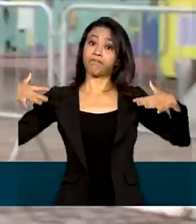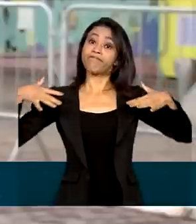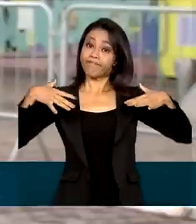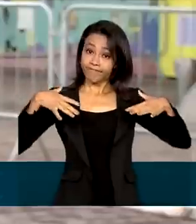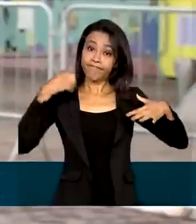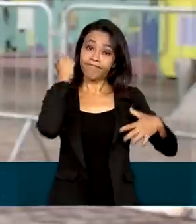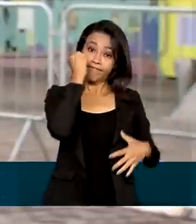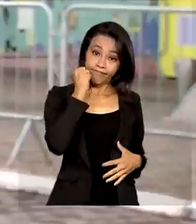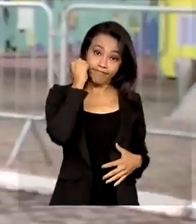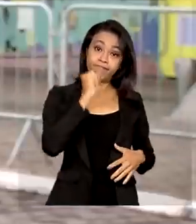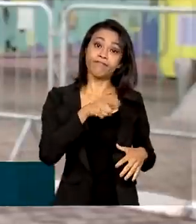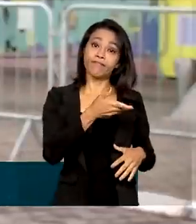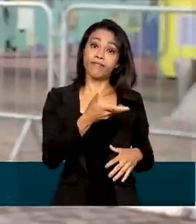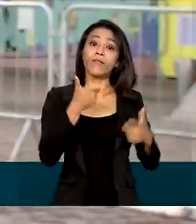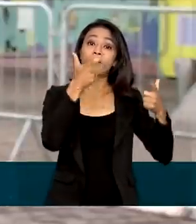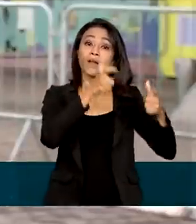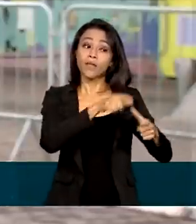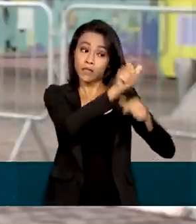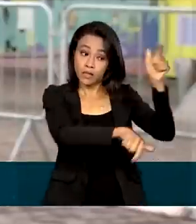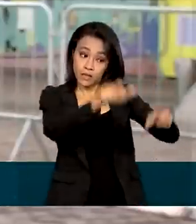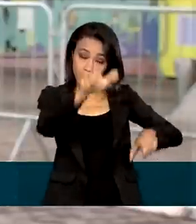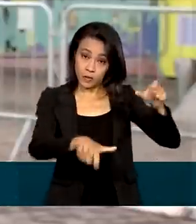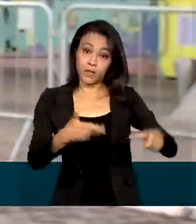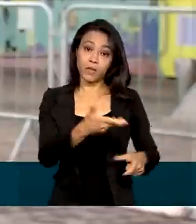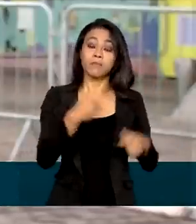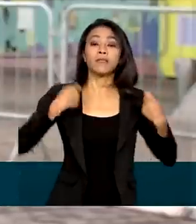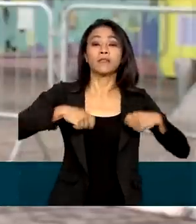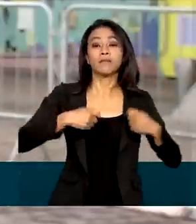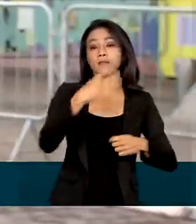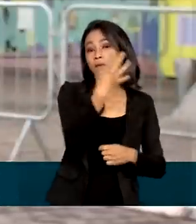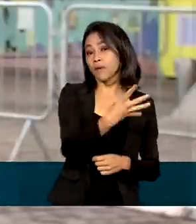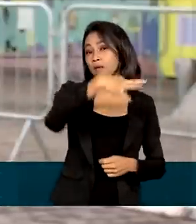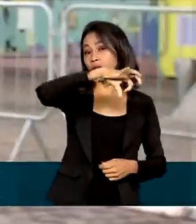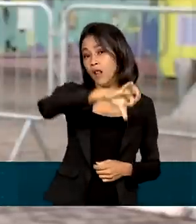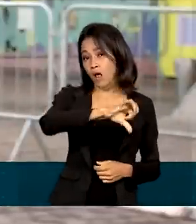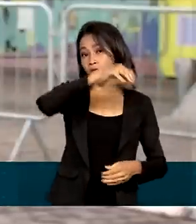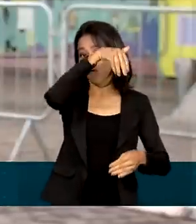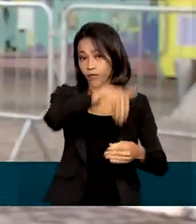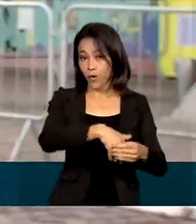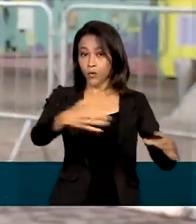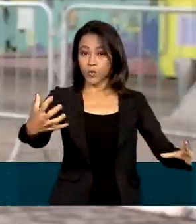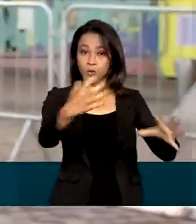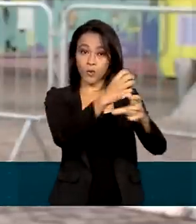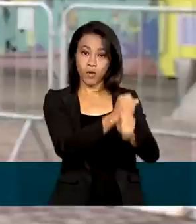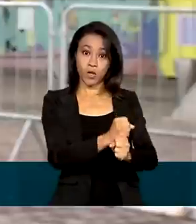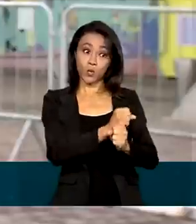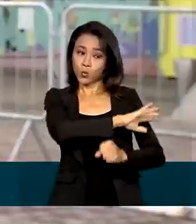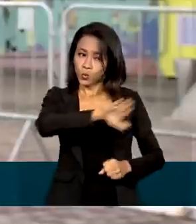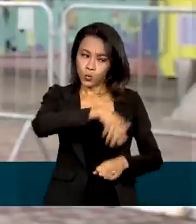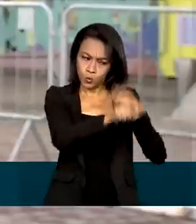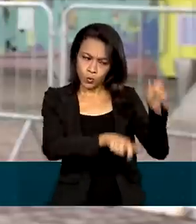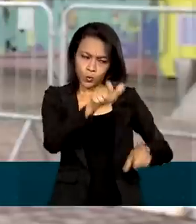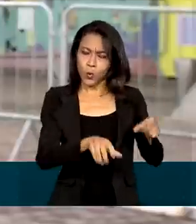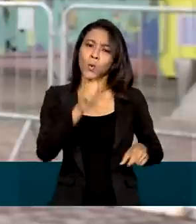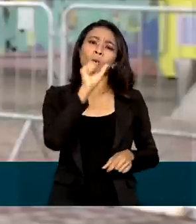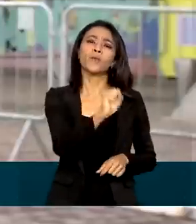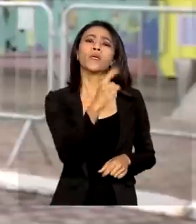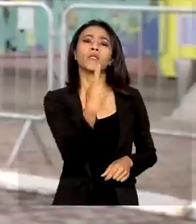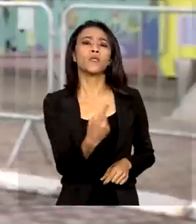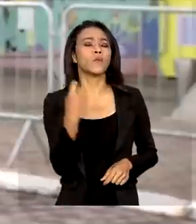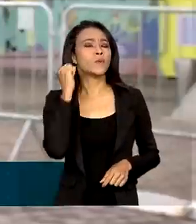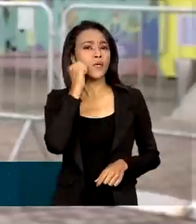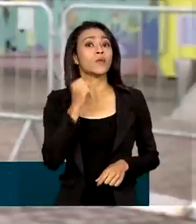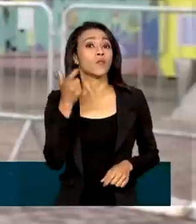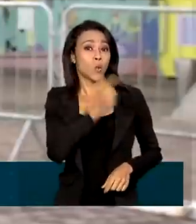folgada. A PEC precisava de pelo menos 49 votos favoráveis, do total de 81 senadores, e conseguiu 64